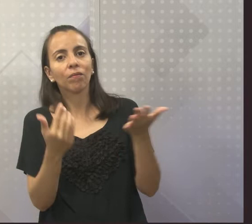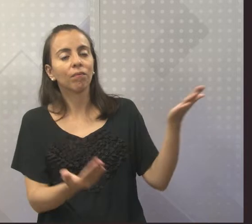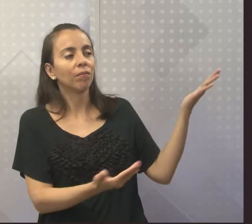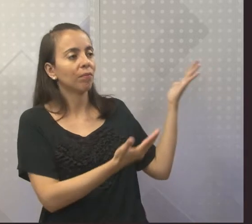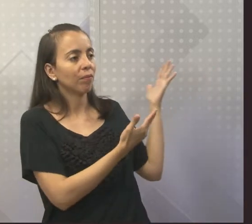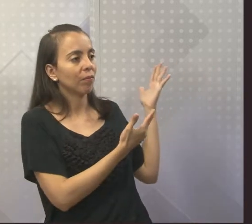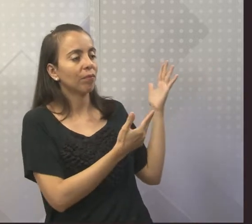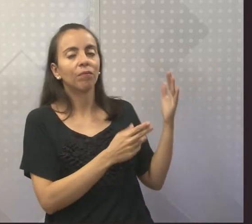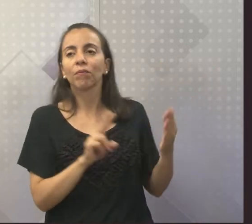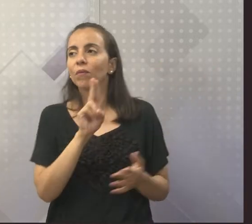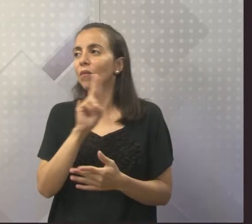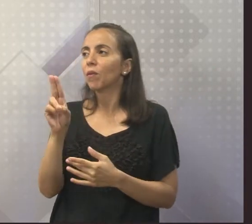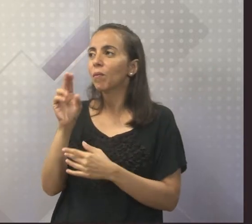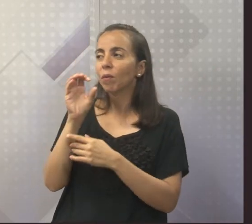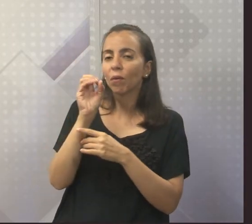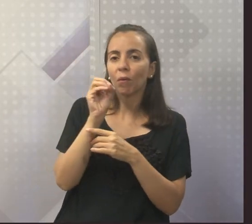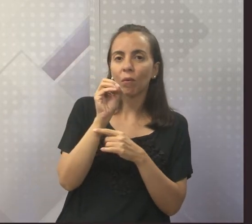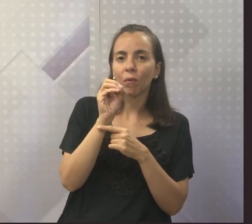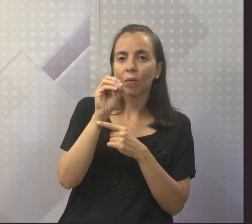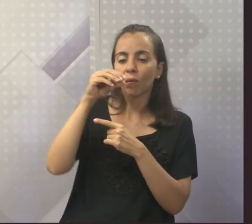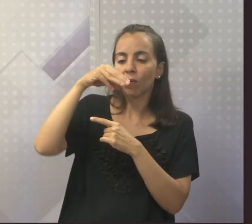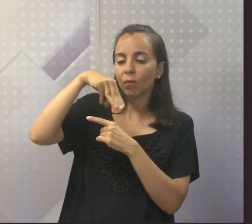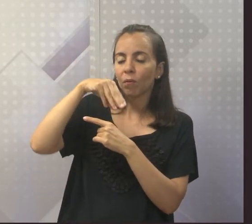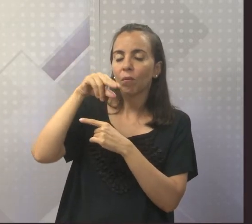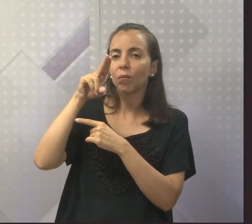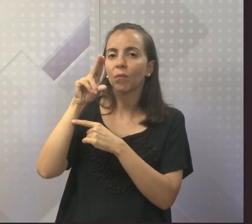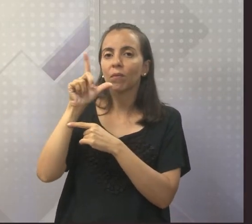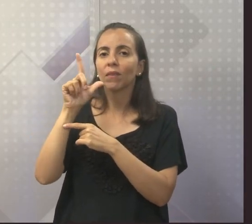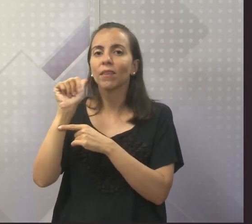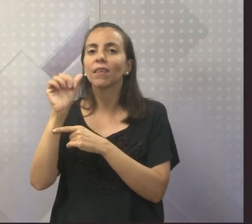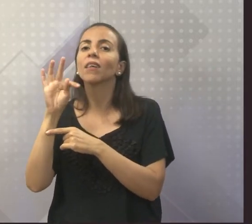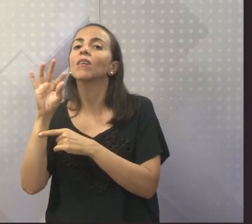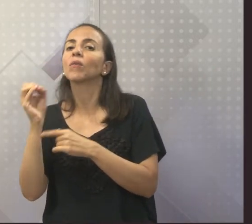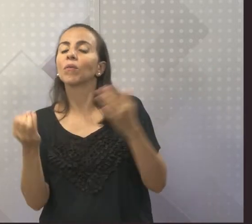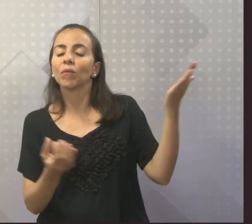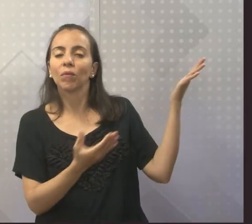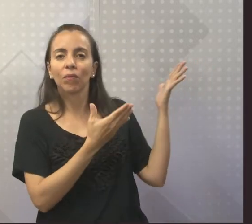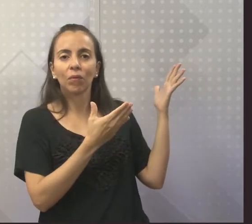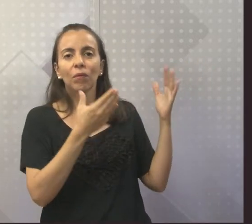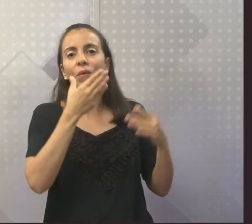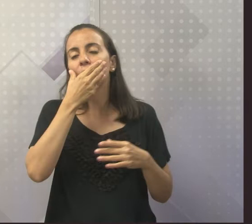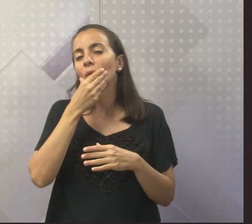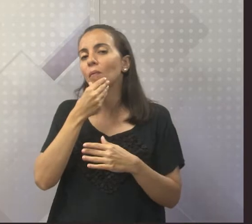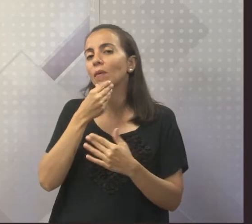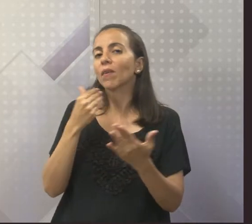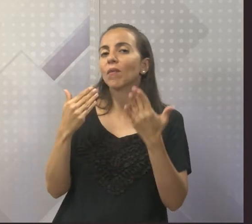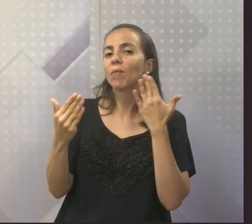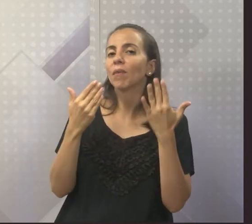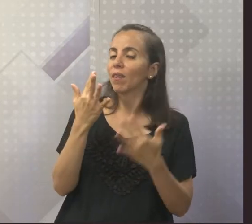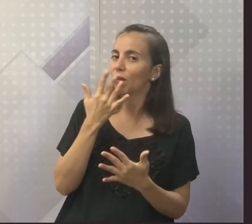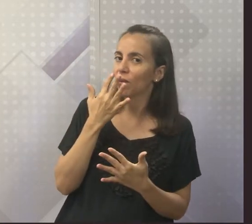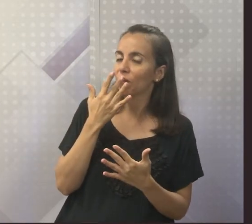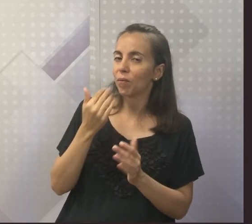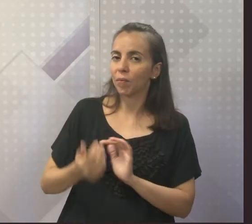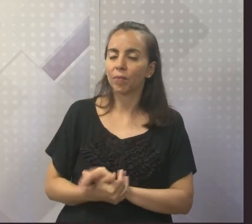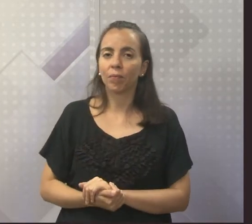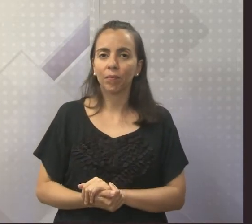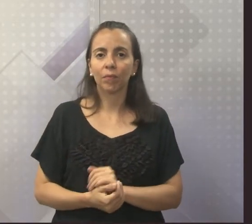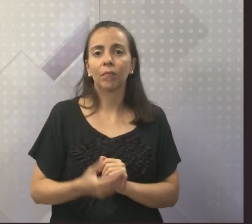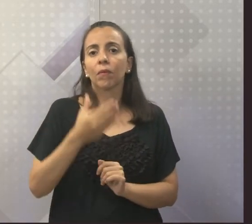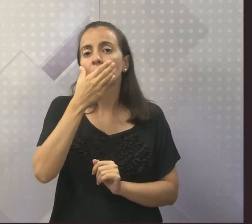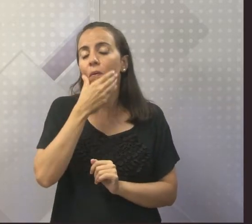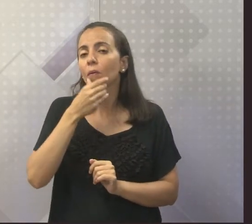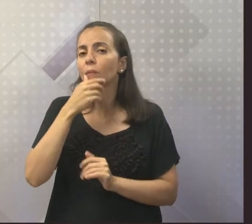aqui, ó. Esse jornal aqui escrito, o mulato, o homem de cor. Certo? Então, segundo o historiador